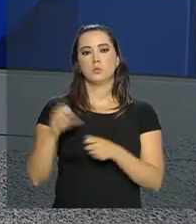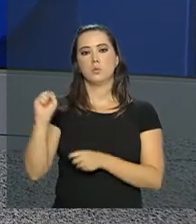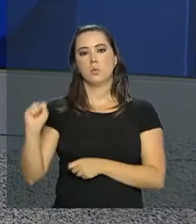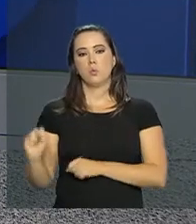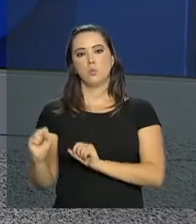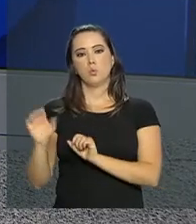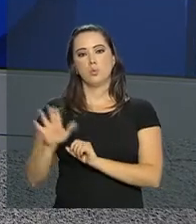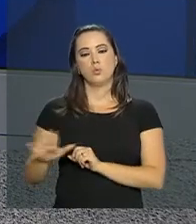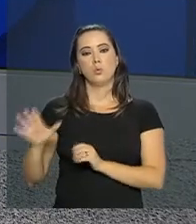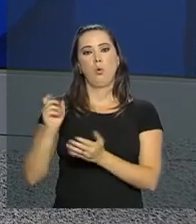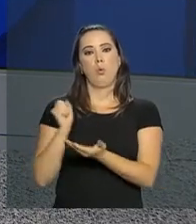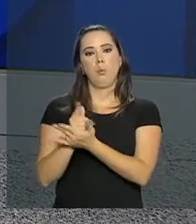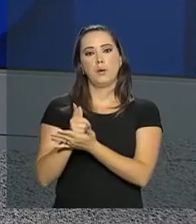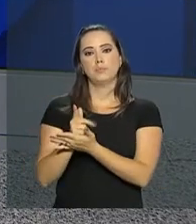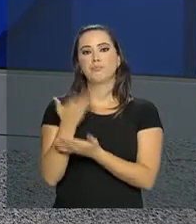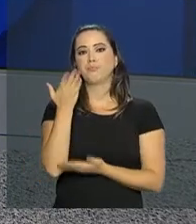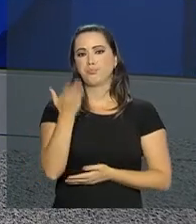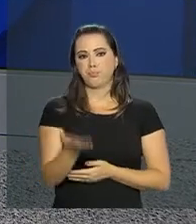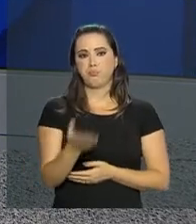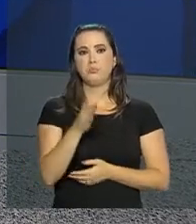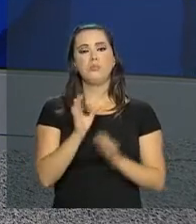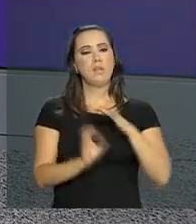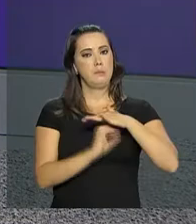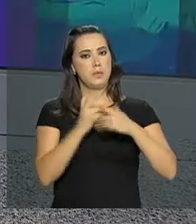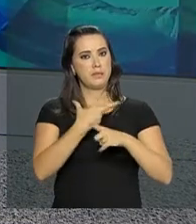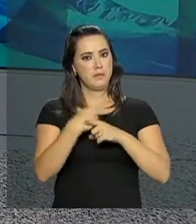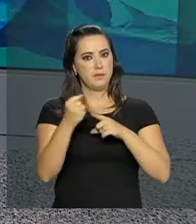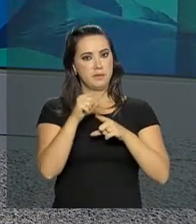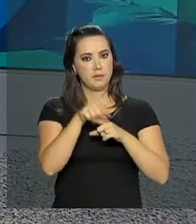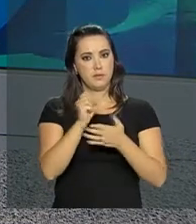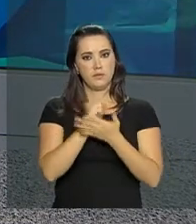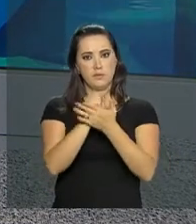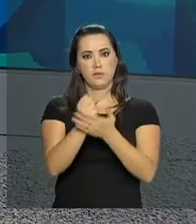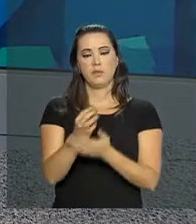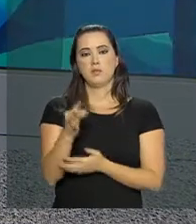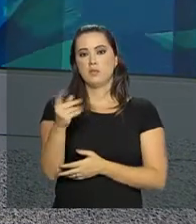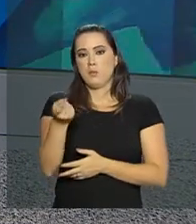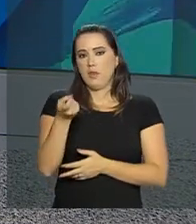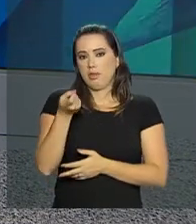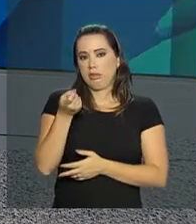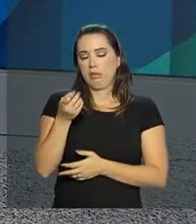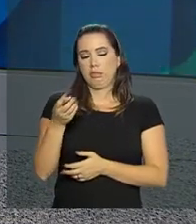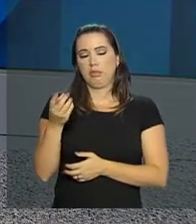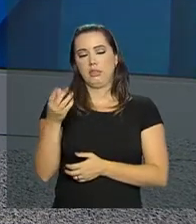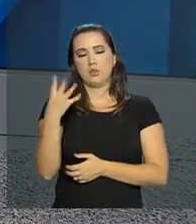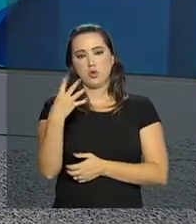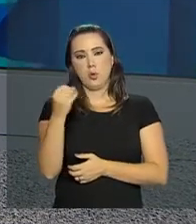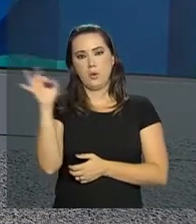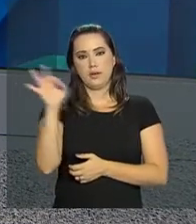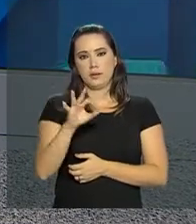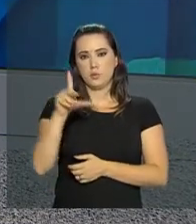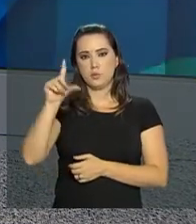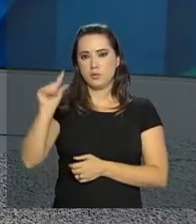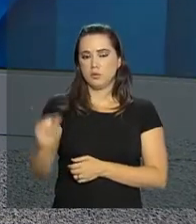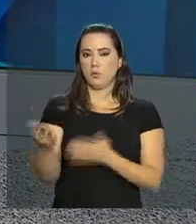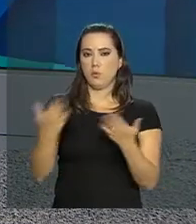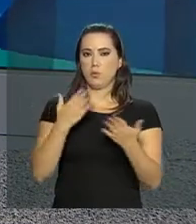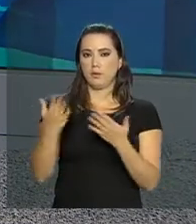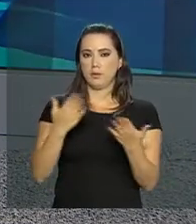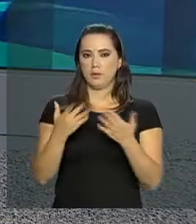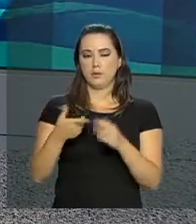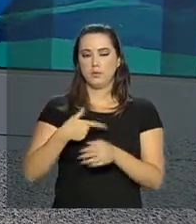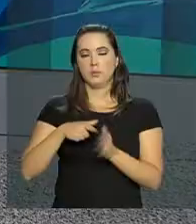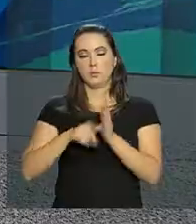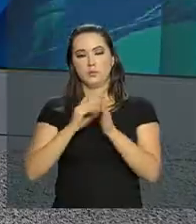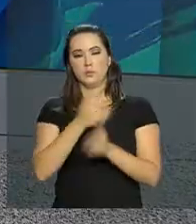sul foram arrematados. A empresa vencedora ofereceu uma tarifa de pedágio 40% menor do que o previsto